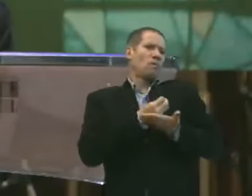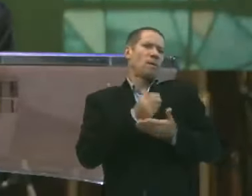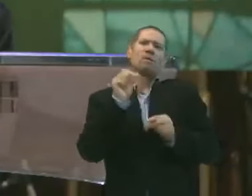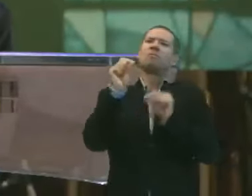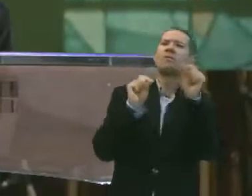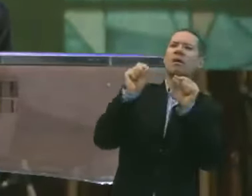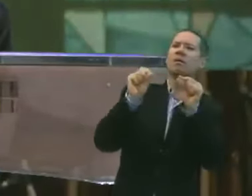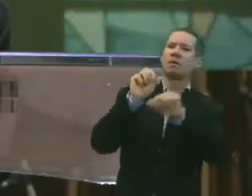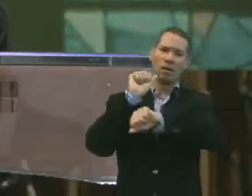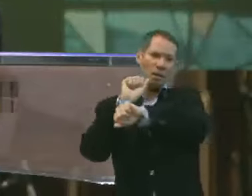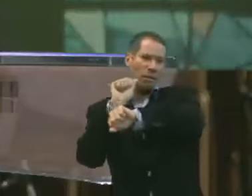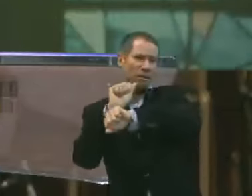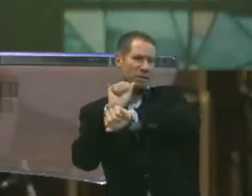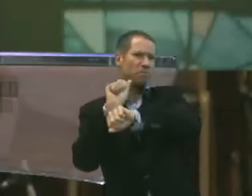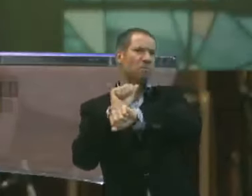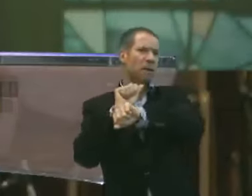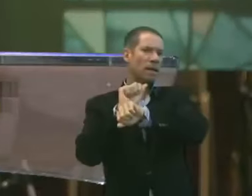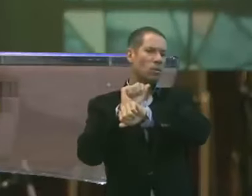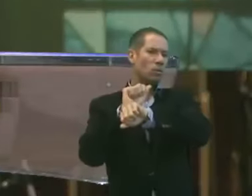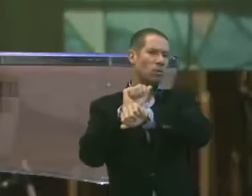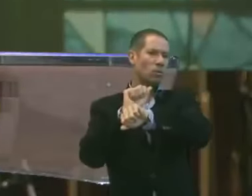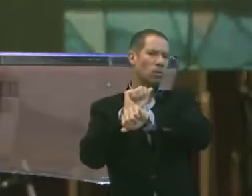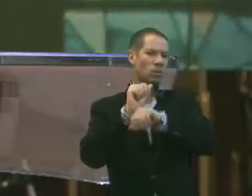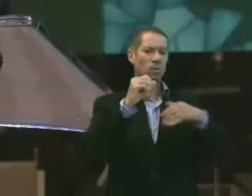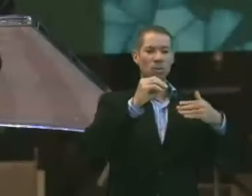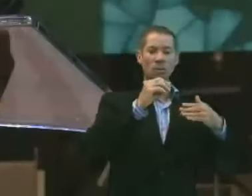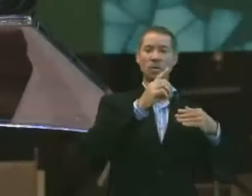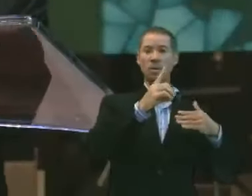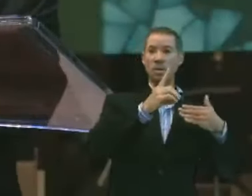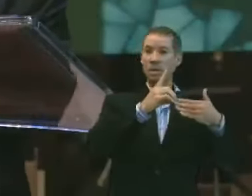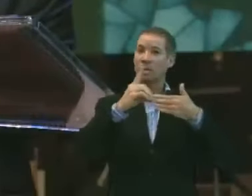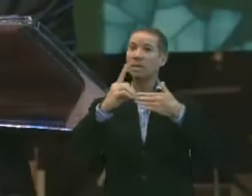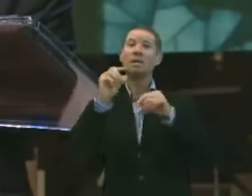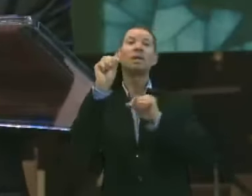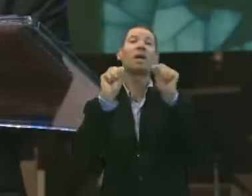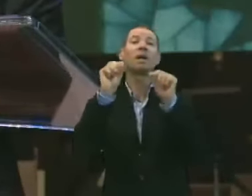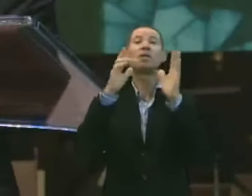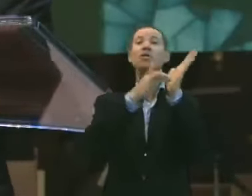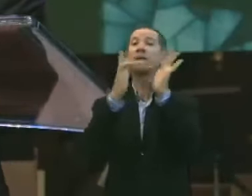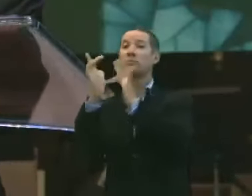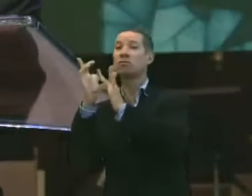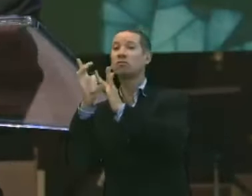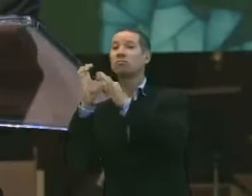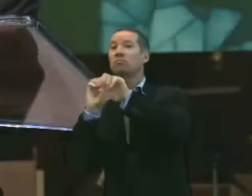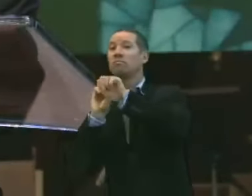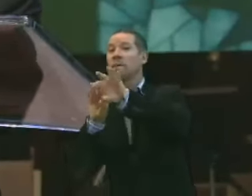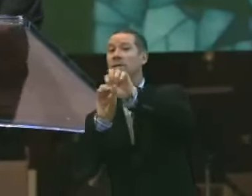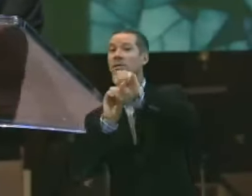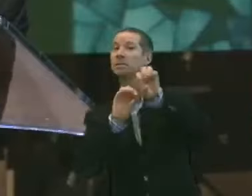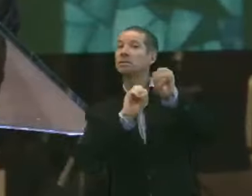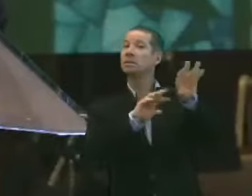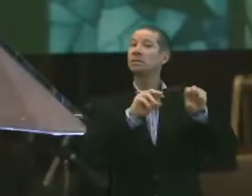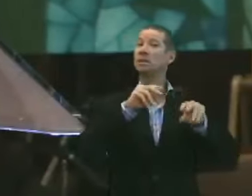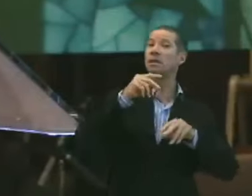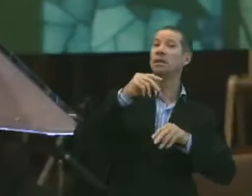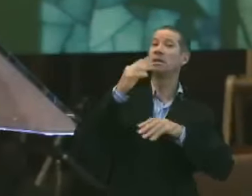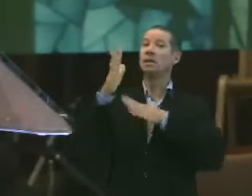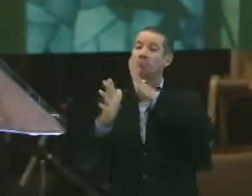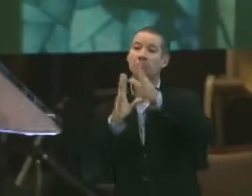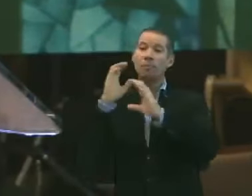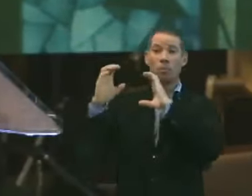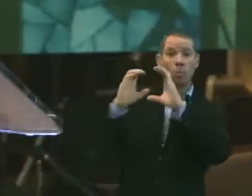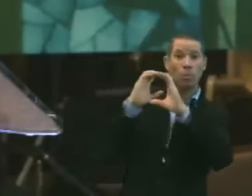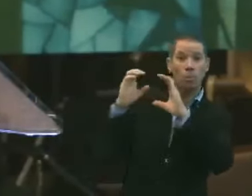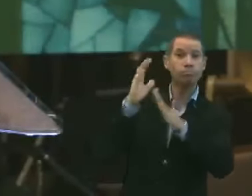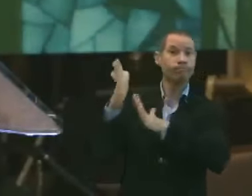Eu espero que esse que te guie seja Jesus. Ele te ensina o que falar. Ele